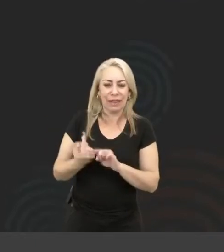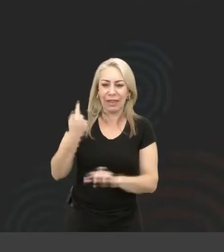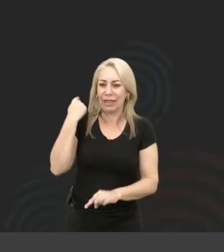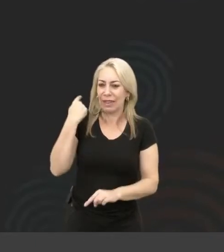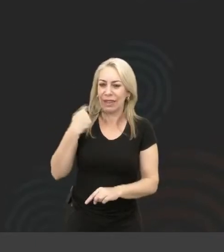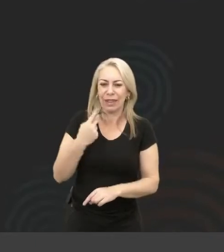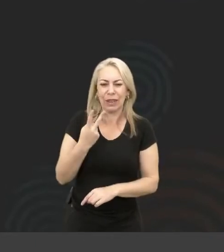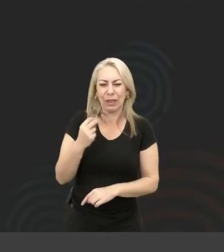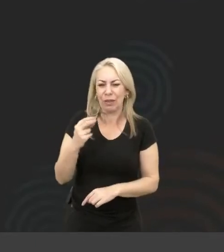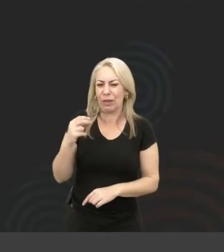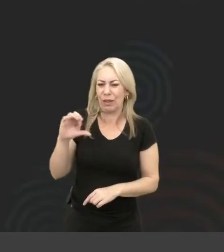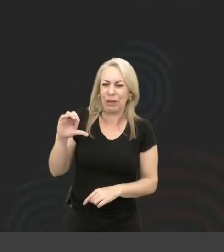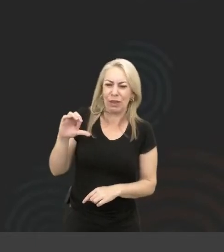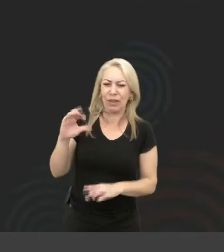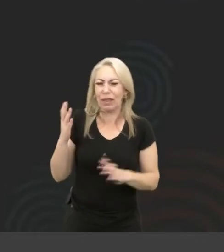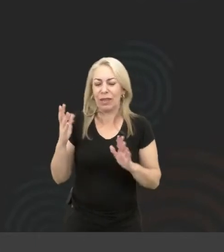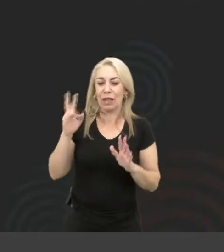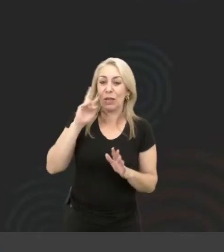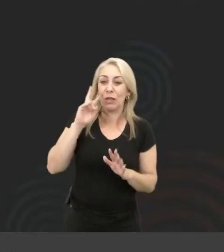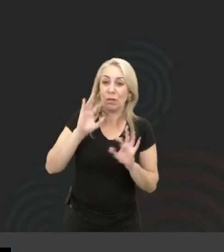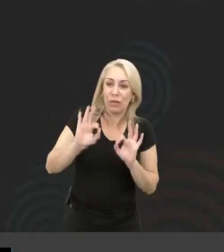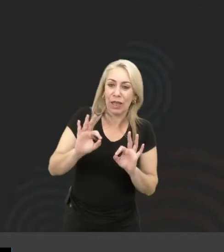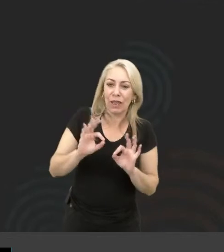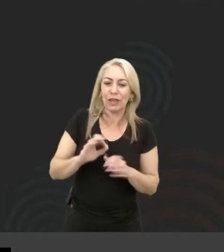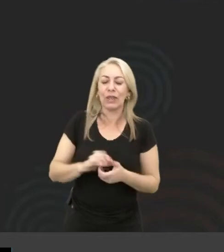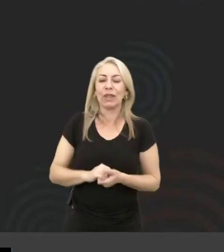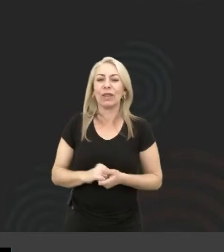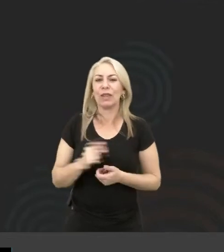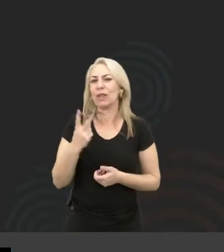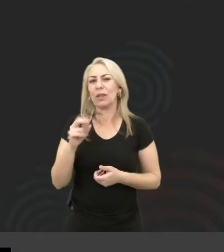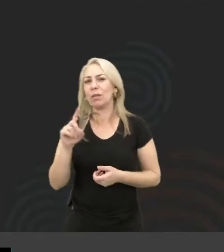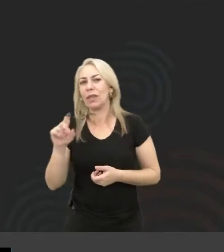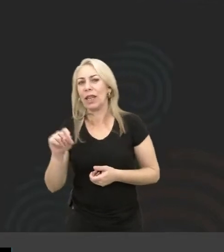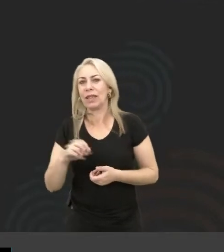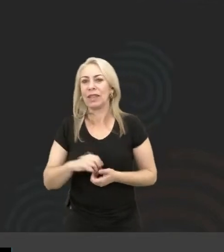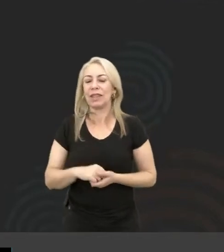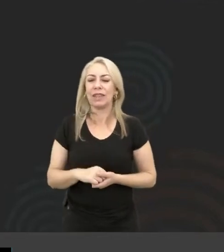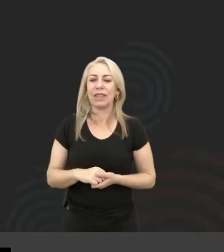2009, não me lembro exatamente, em 2010 ali,